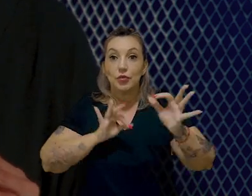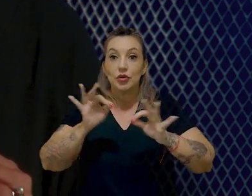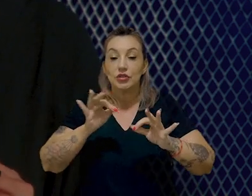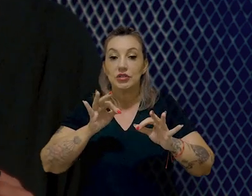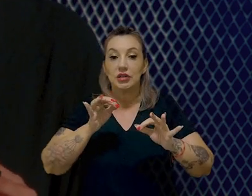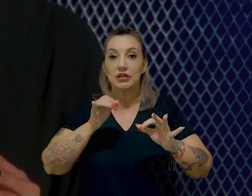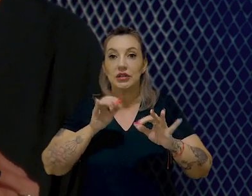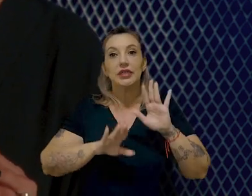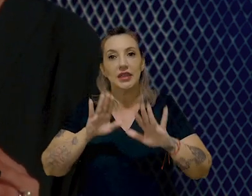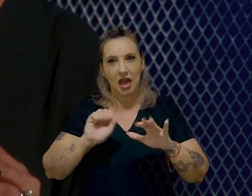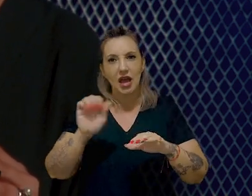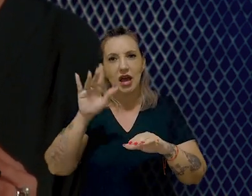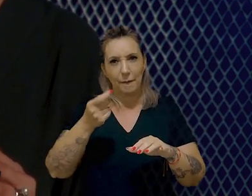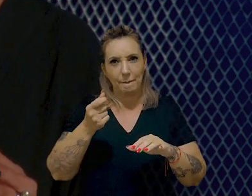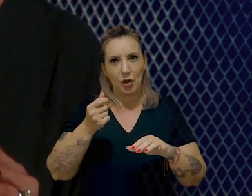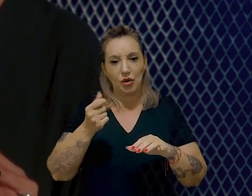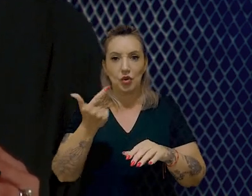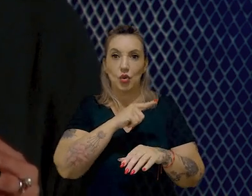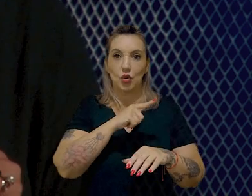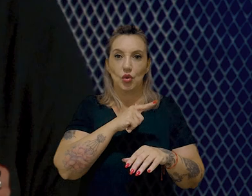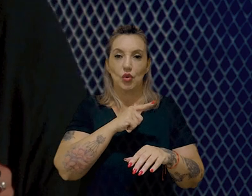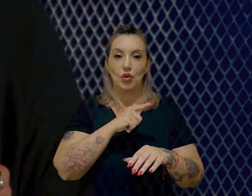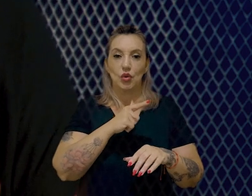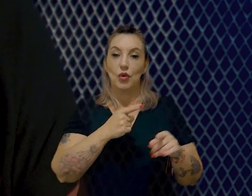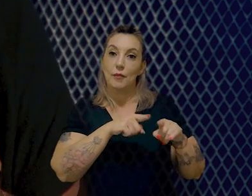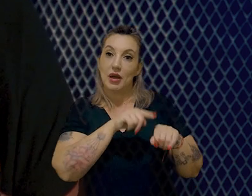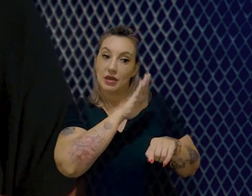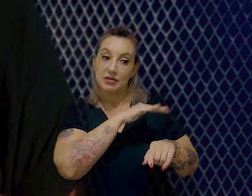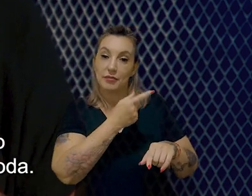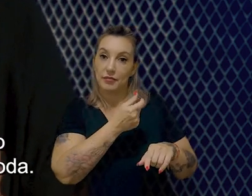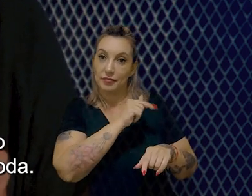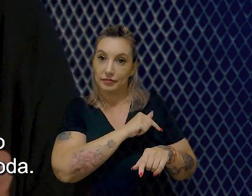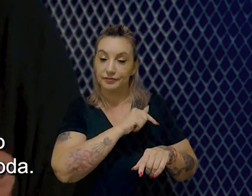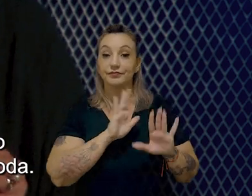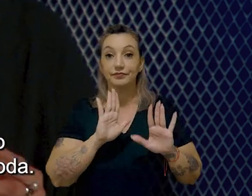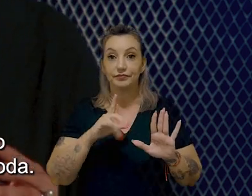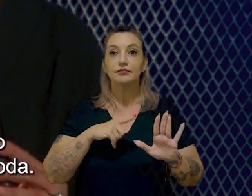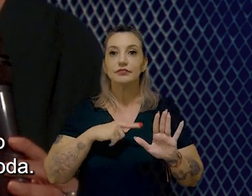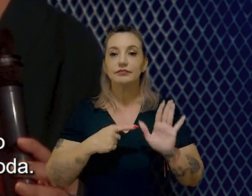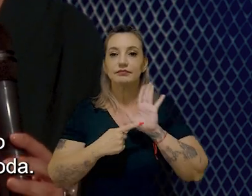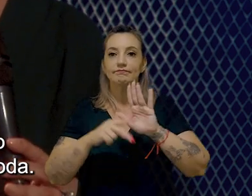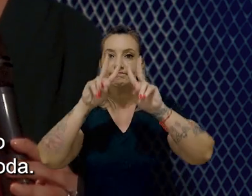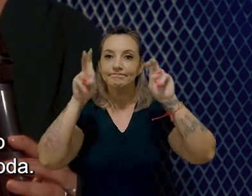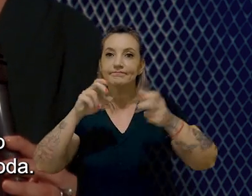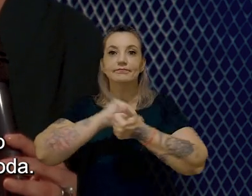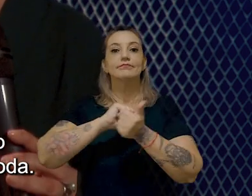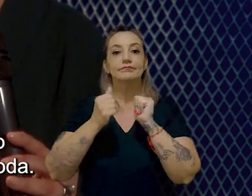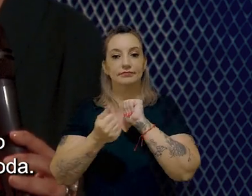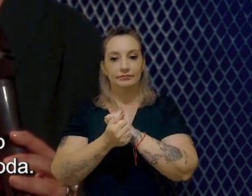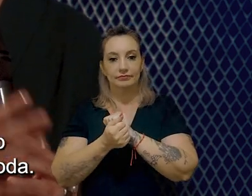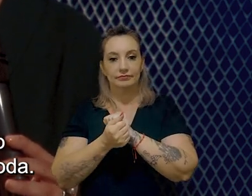eles tenham, talvez, um custo mais alto do que o parceirinho ali do lado, mas que traga o tema de adaptação,